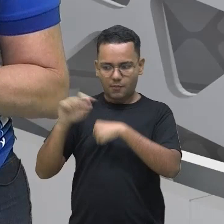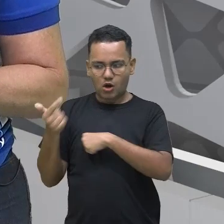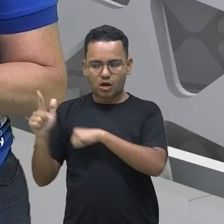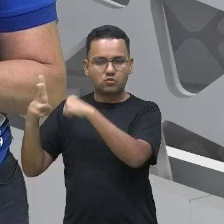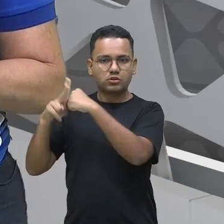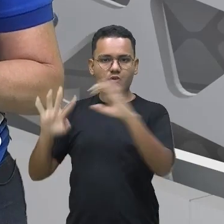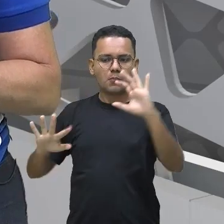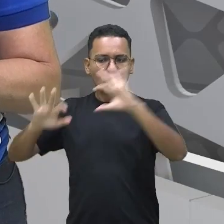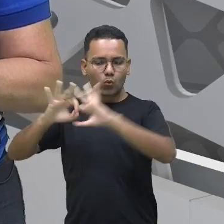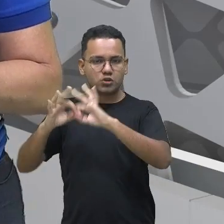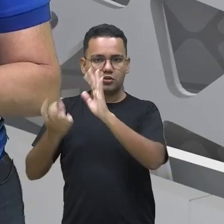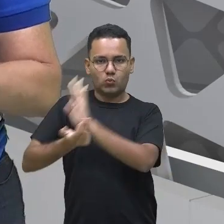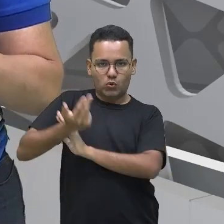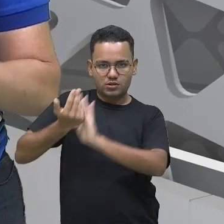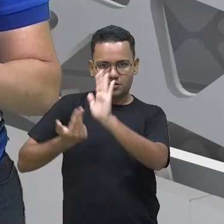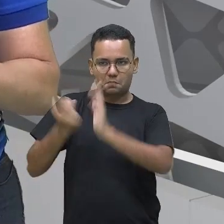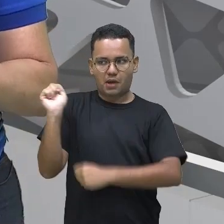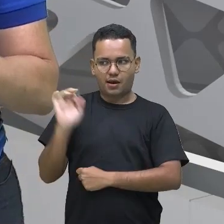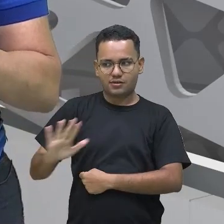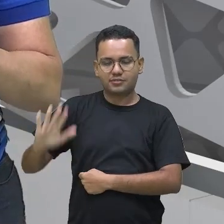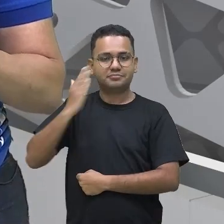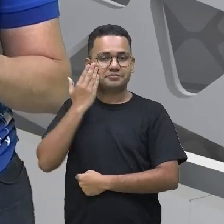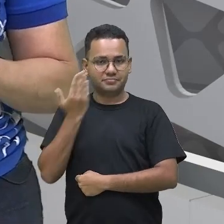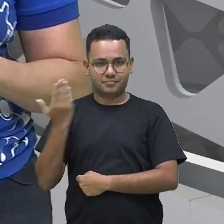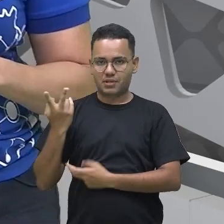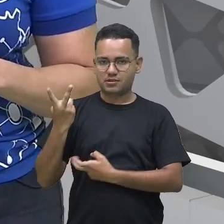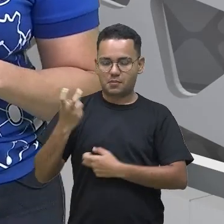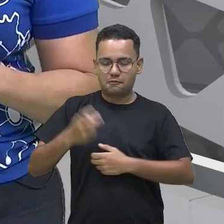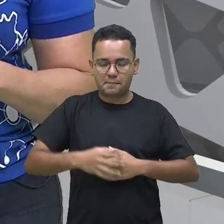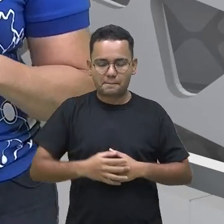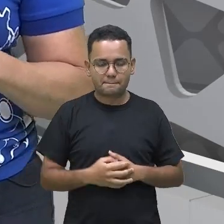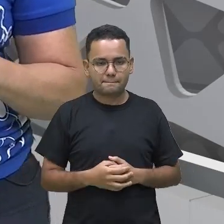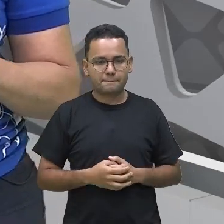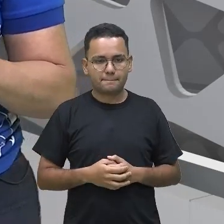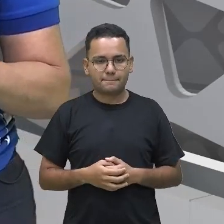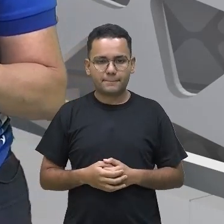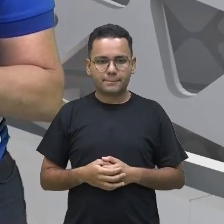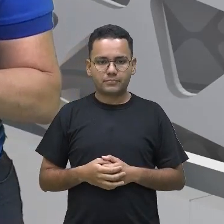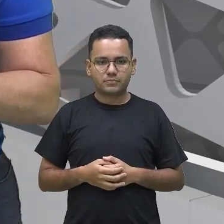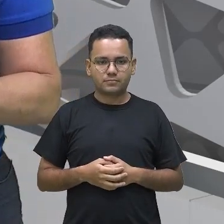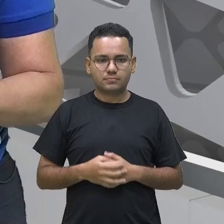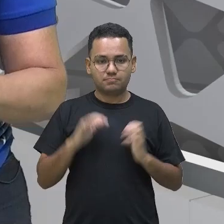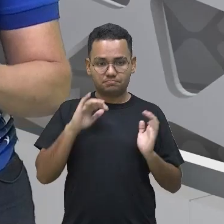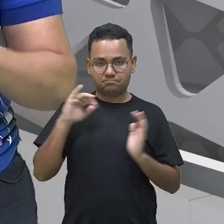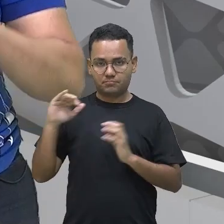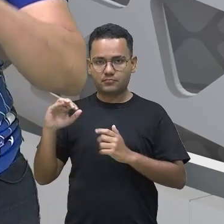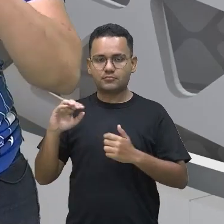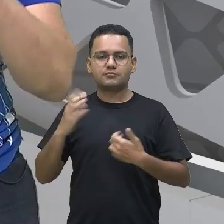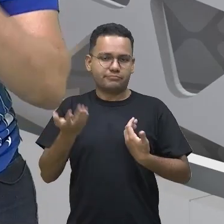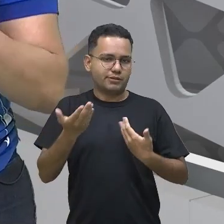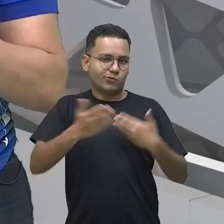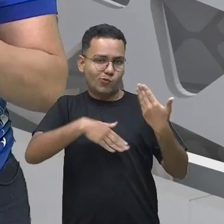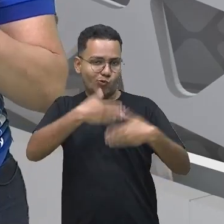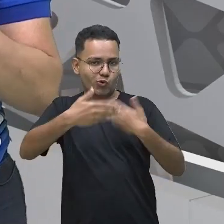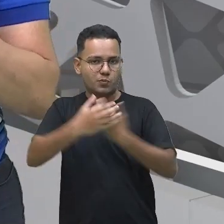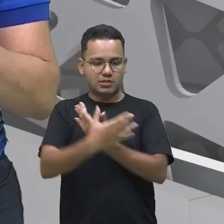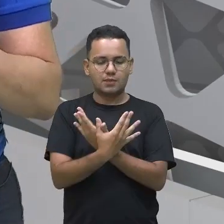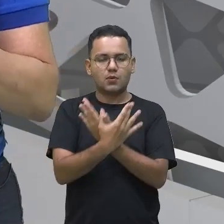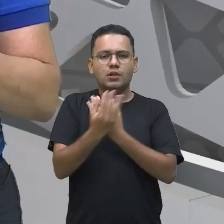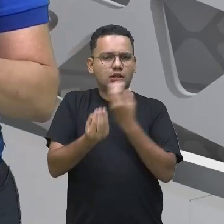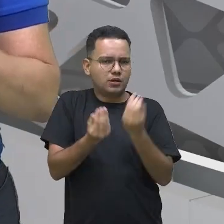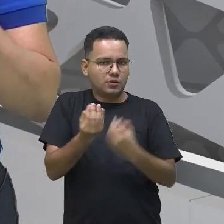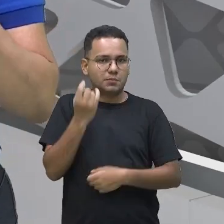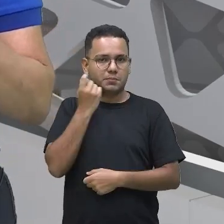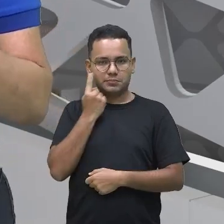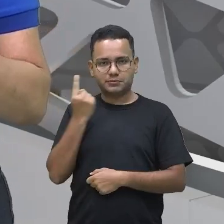vai ver esse ciclo. Primeiro, veja só que a primeira fase, né? Vamos ver, não sei se